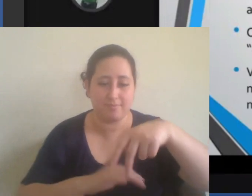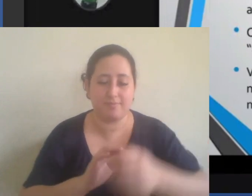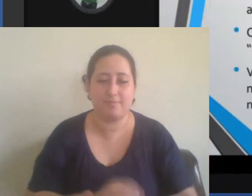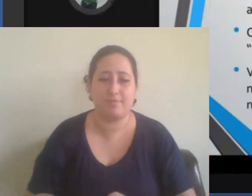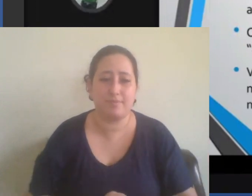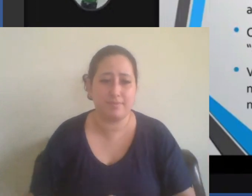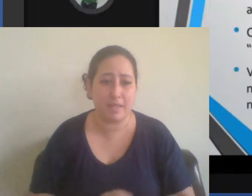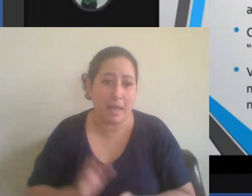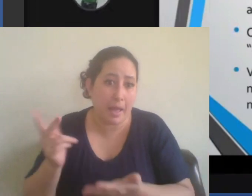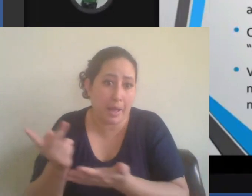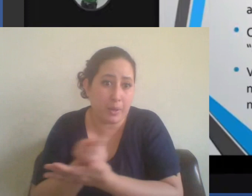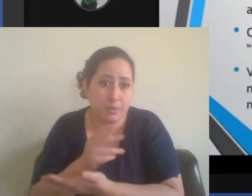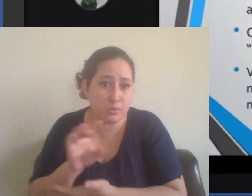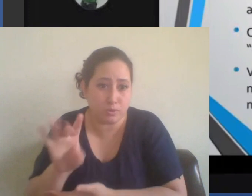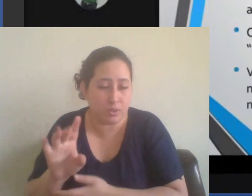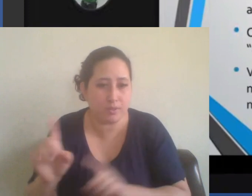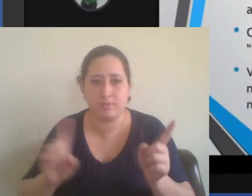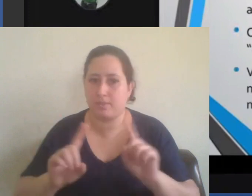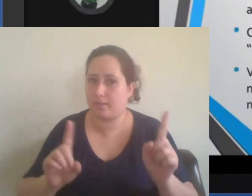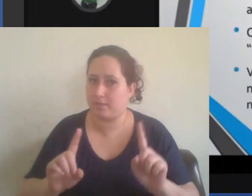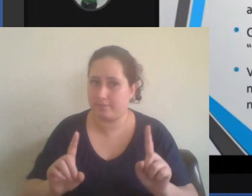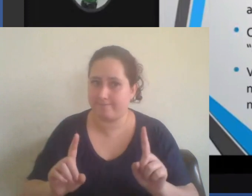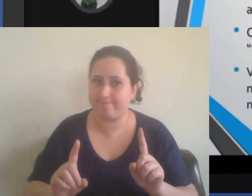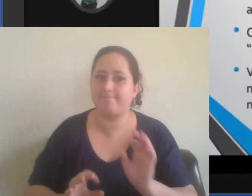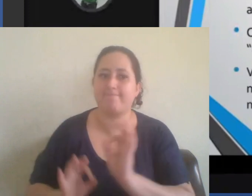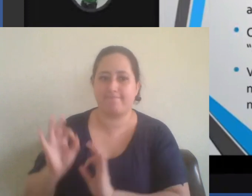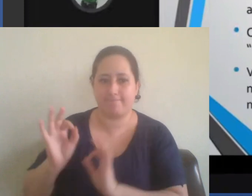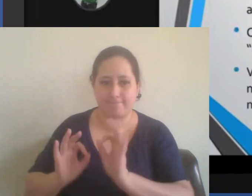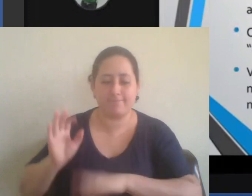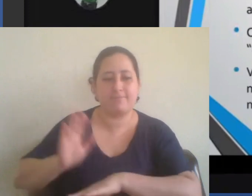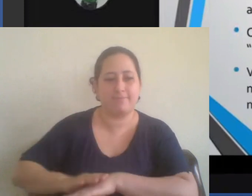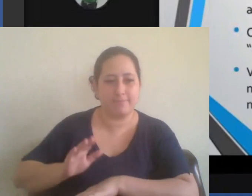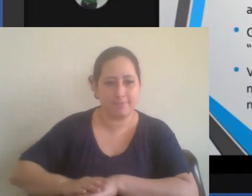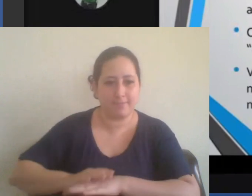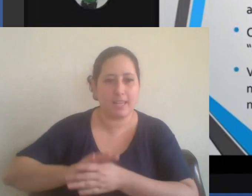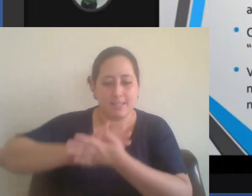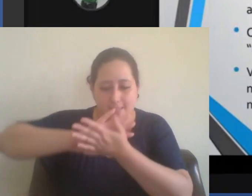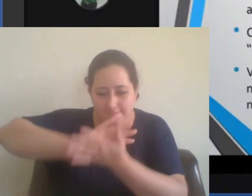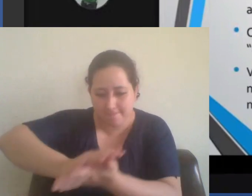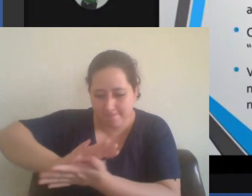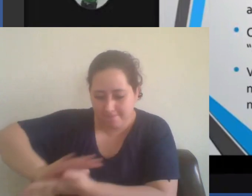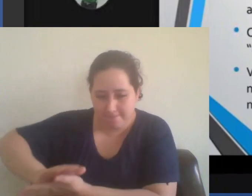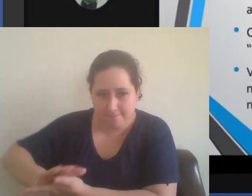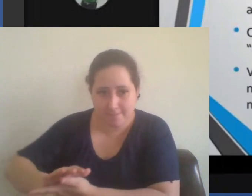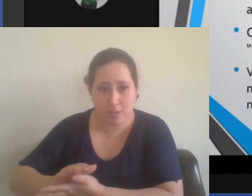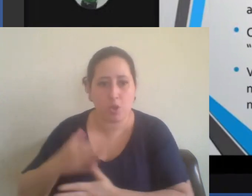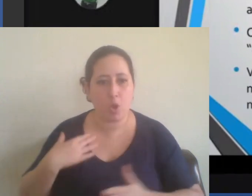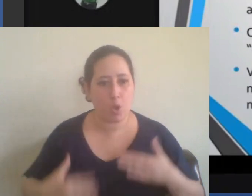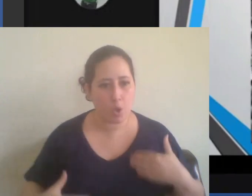usualmente é um plano de aniquilação física e moral do inimigo próximo